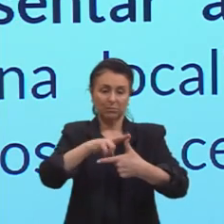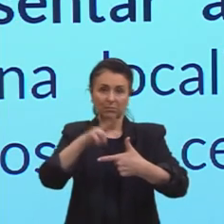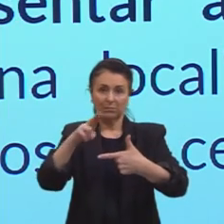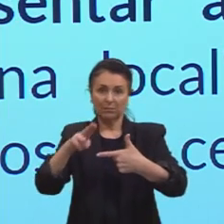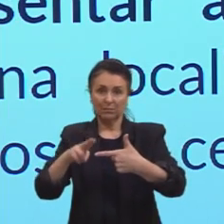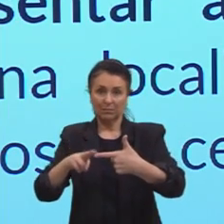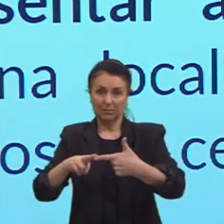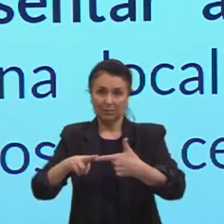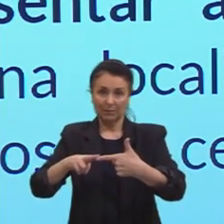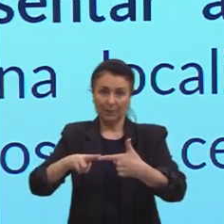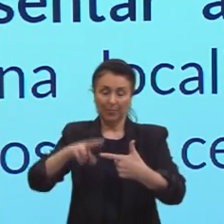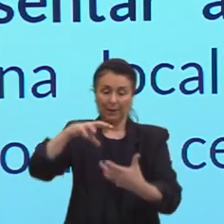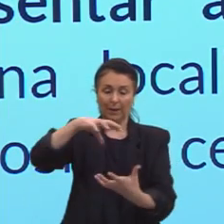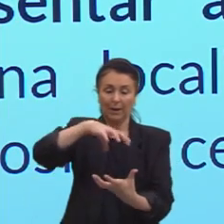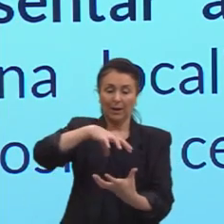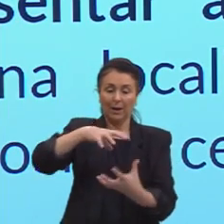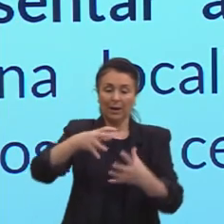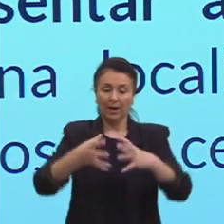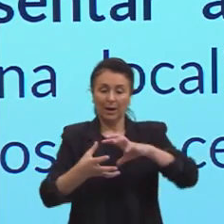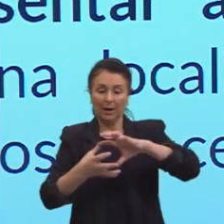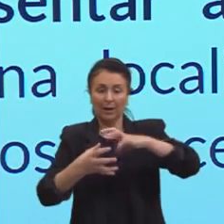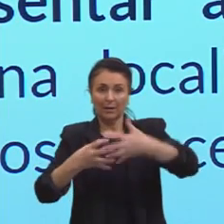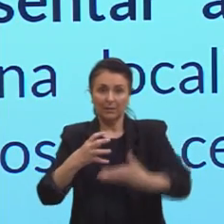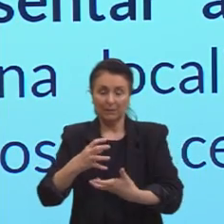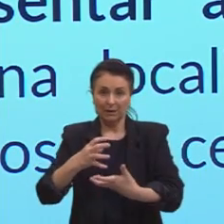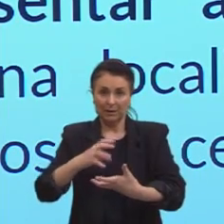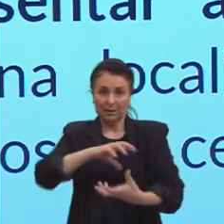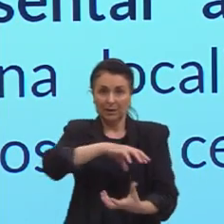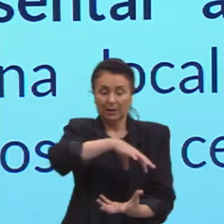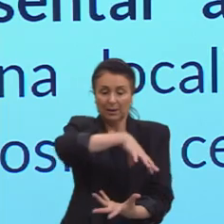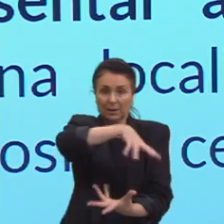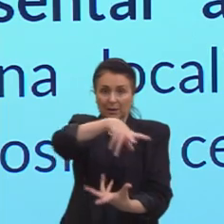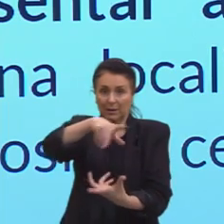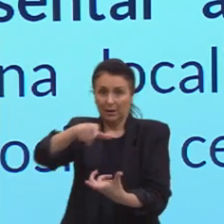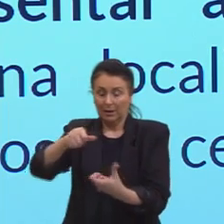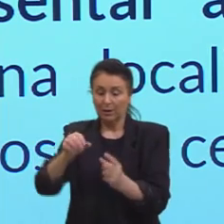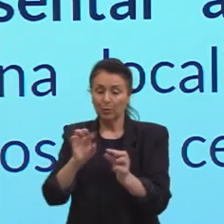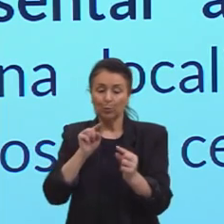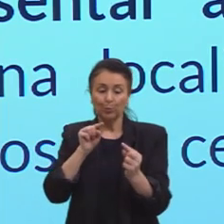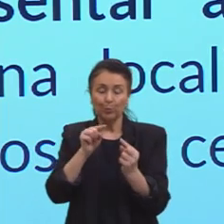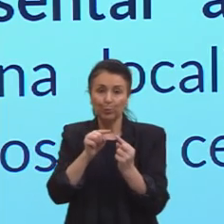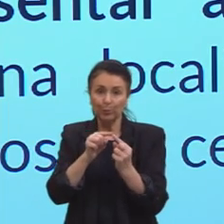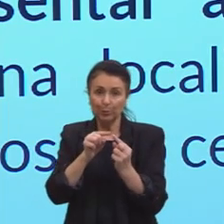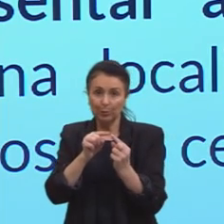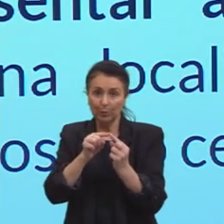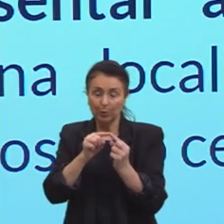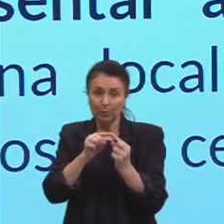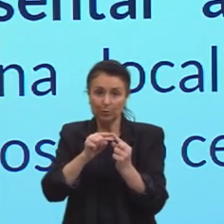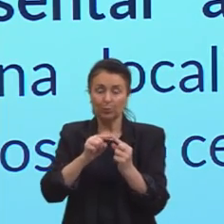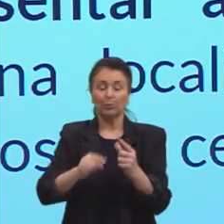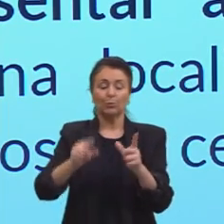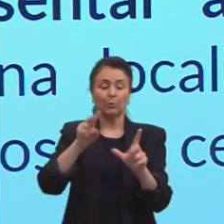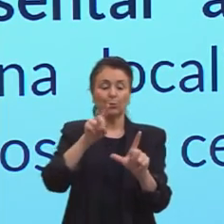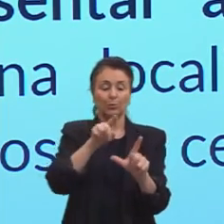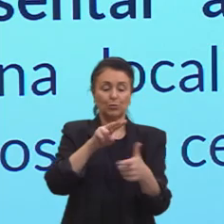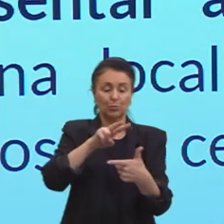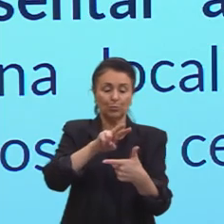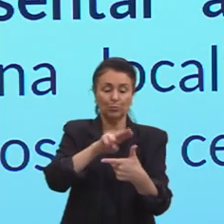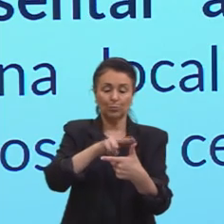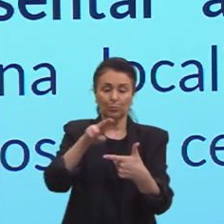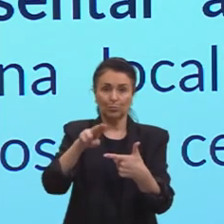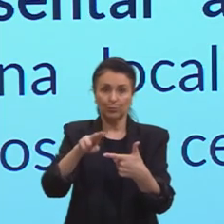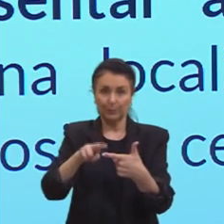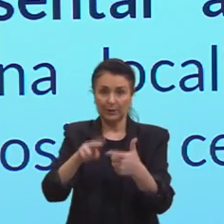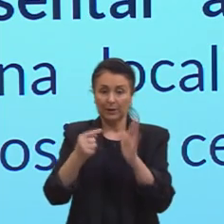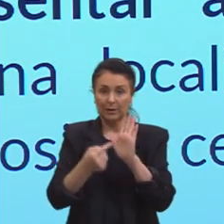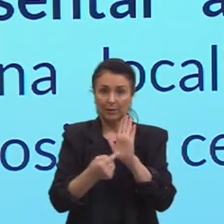As distorções aumentam com a distância do ponto de tangência. é usado para representar as regiões polares